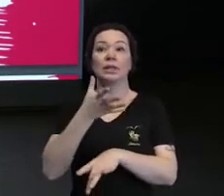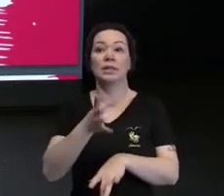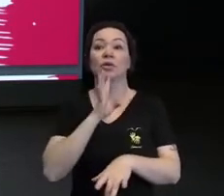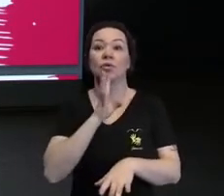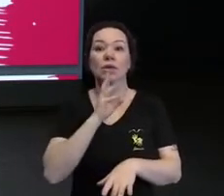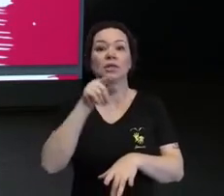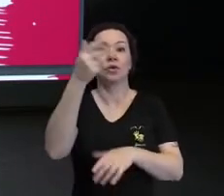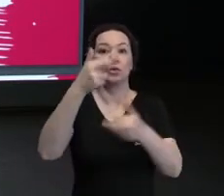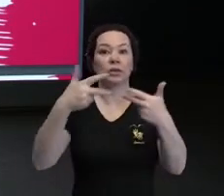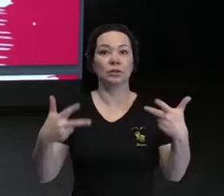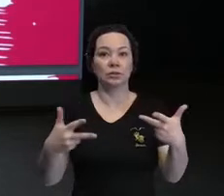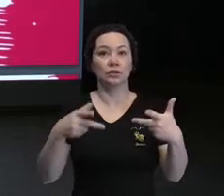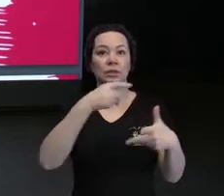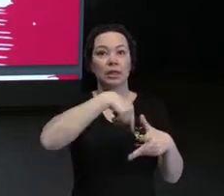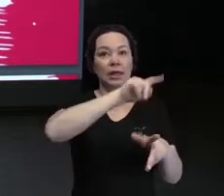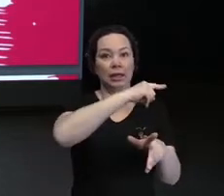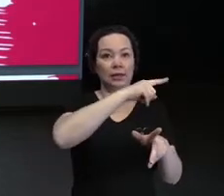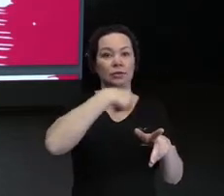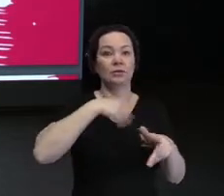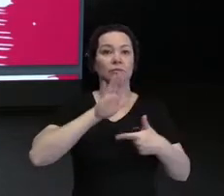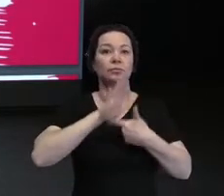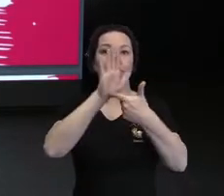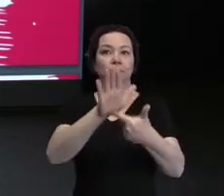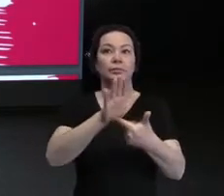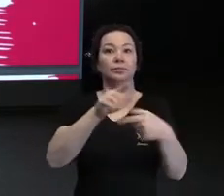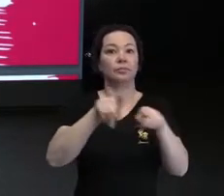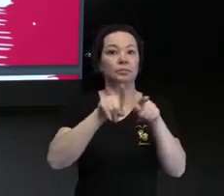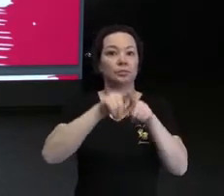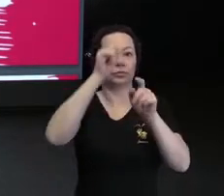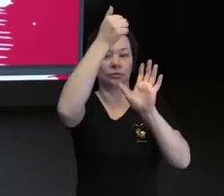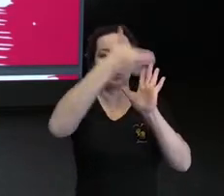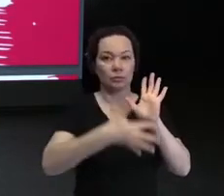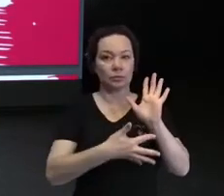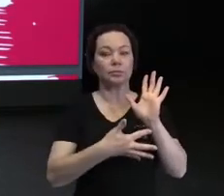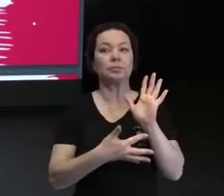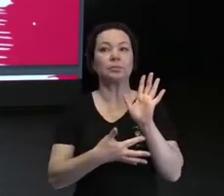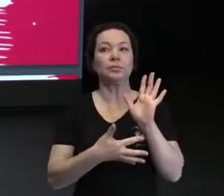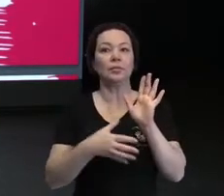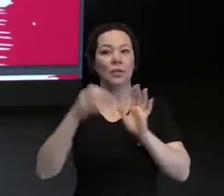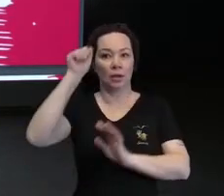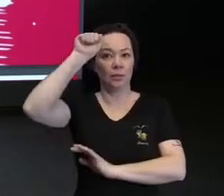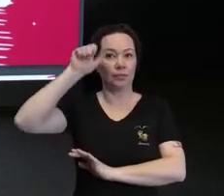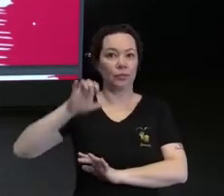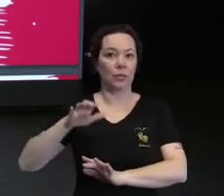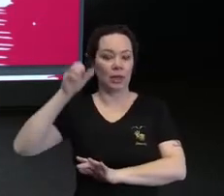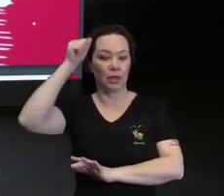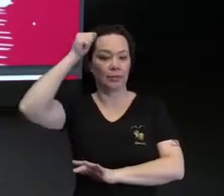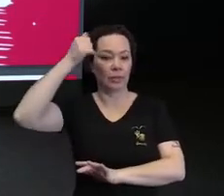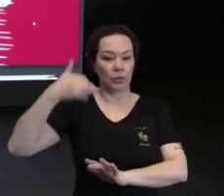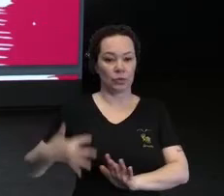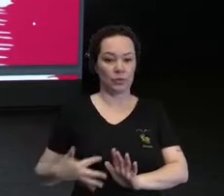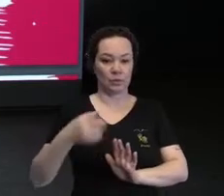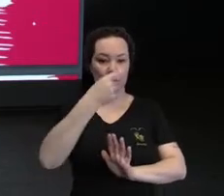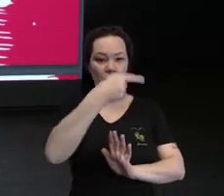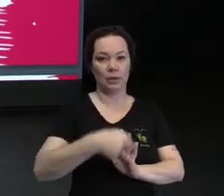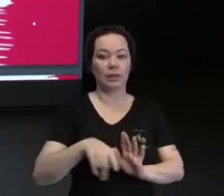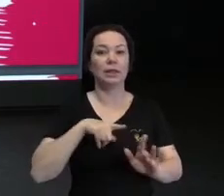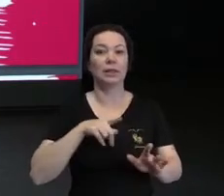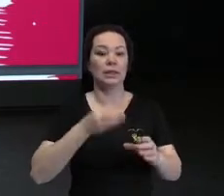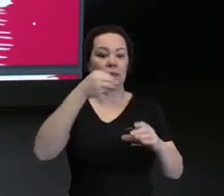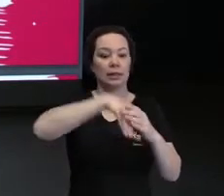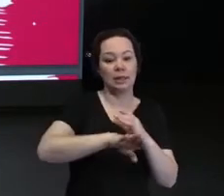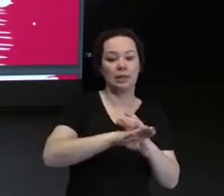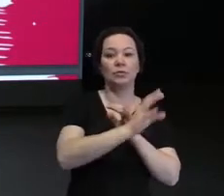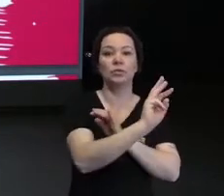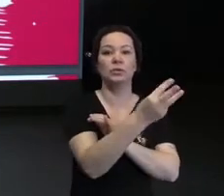outros recursos, esse material que eu estou apresentando aqui, que eu também já vou descrever, ele está dentro de um site chamado PCD